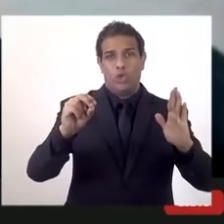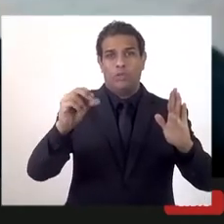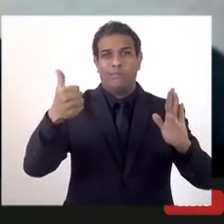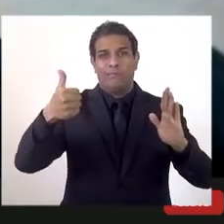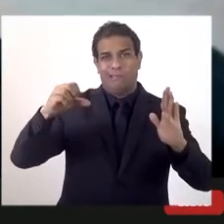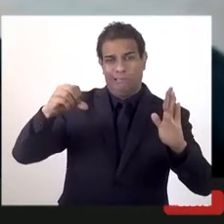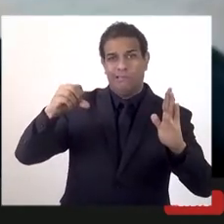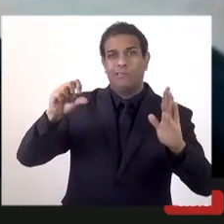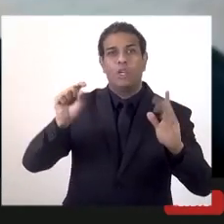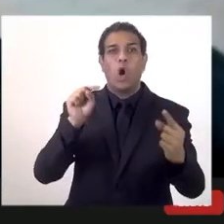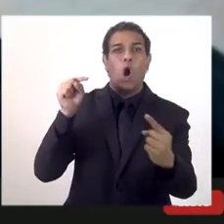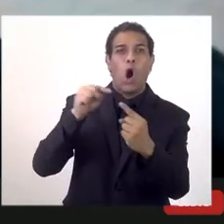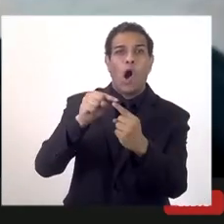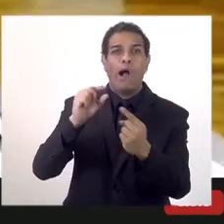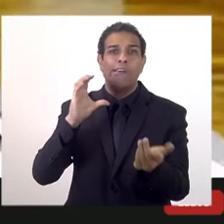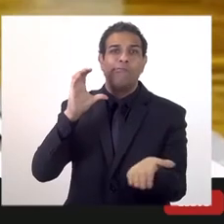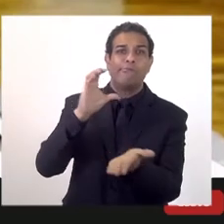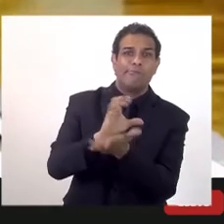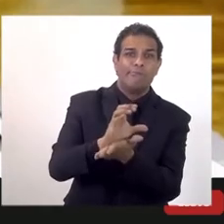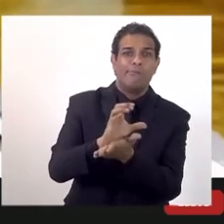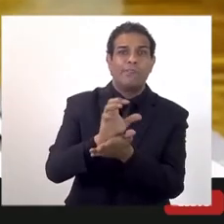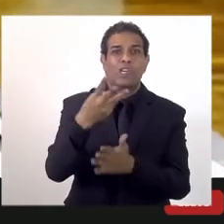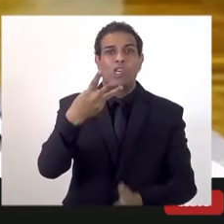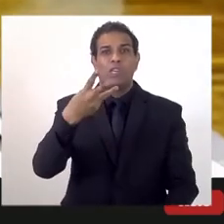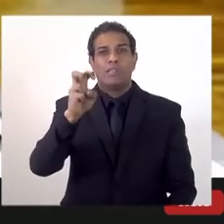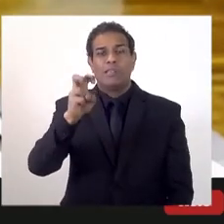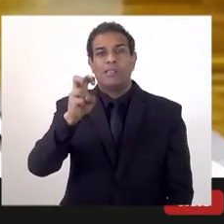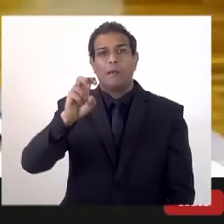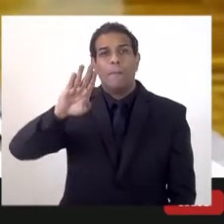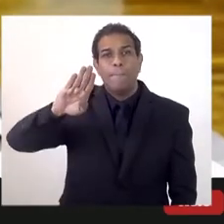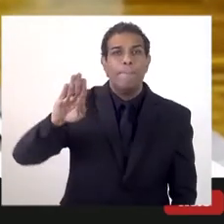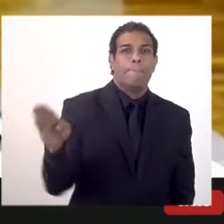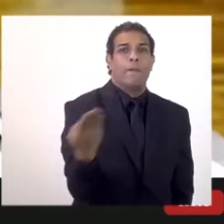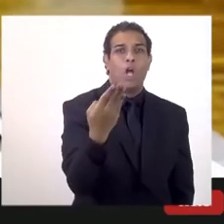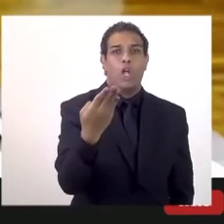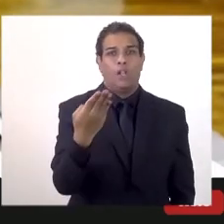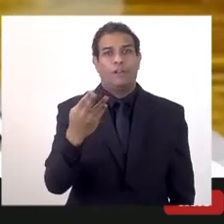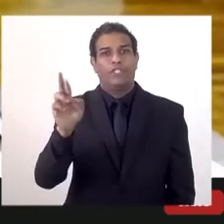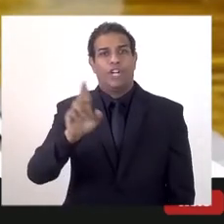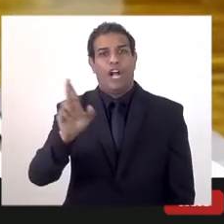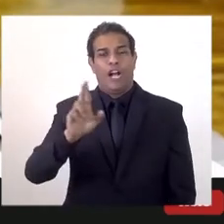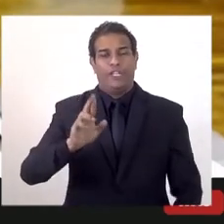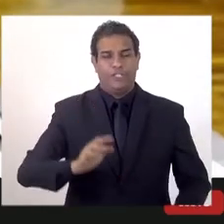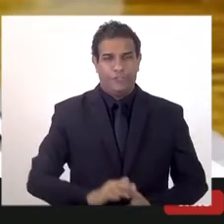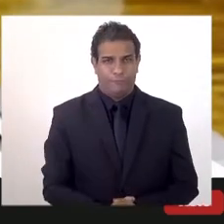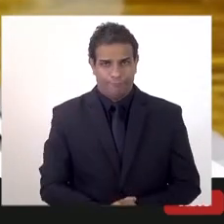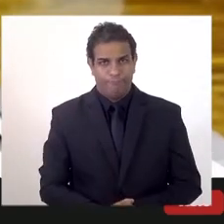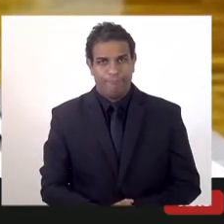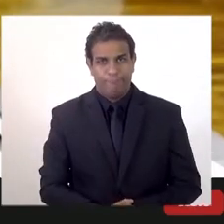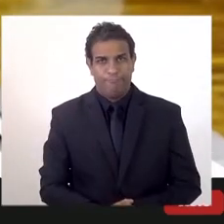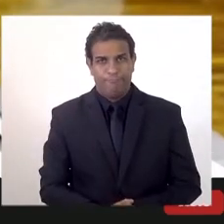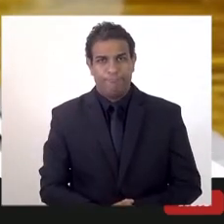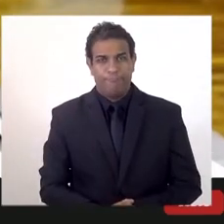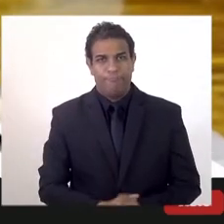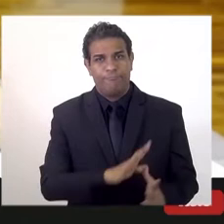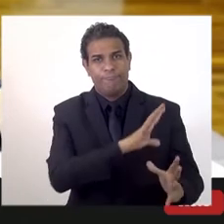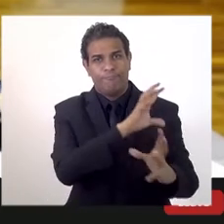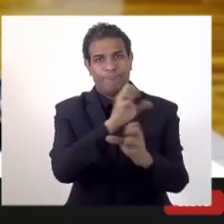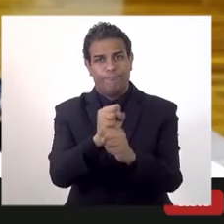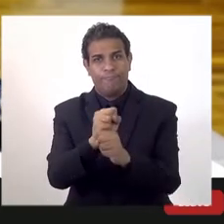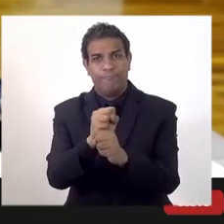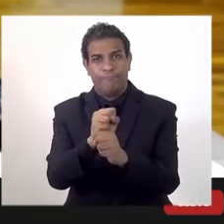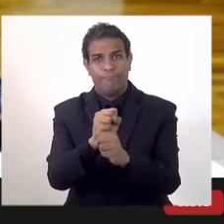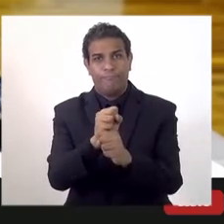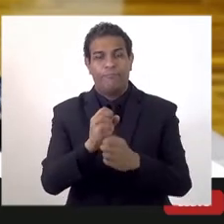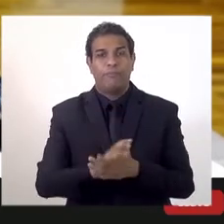a arrecadação do Estado foi na ordem de 37 bilhões de reais. De janeiro a julho de 2019. Em